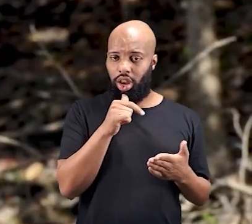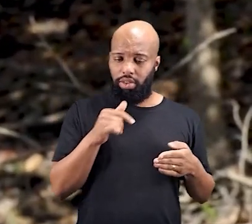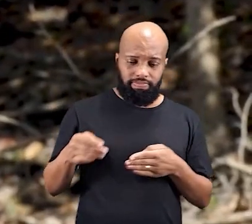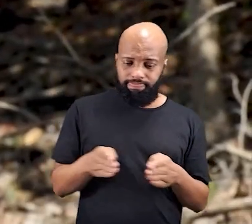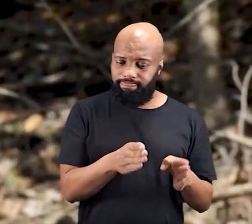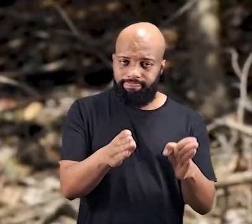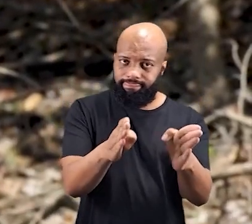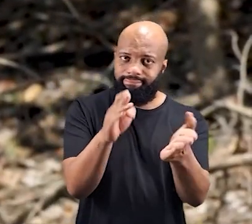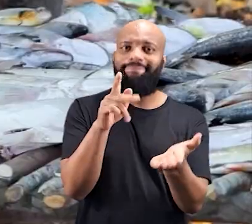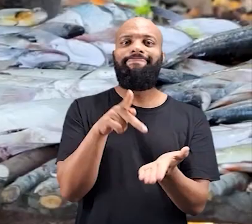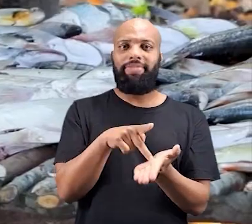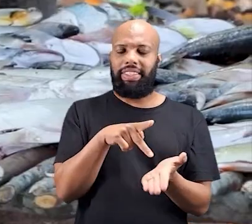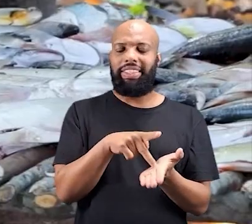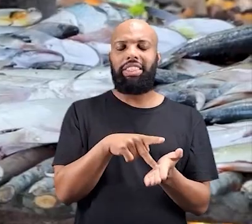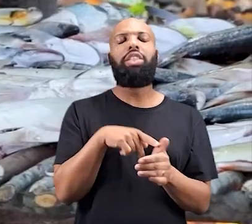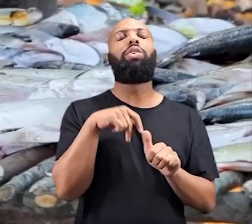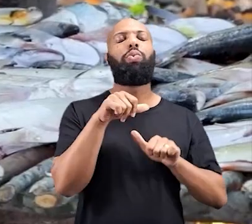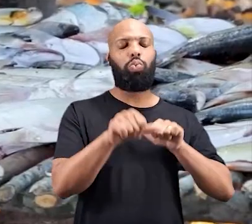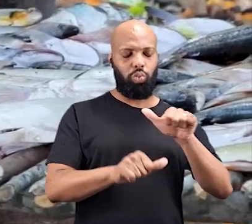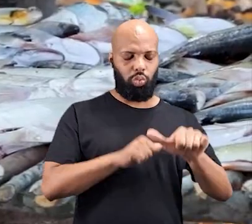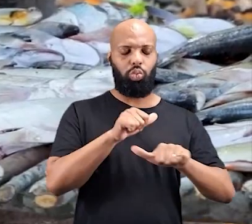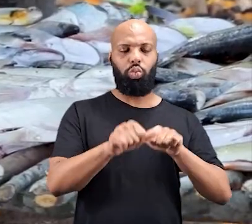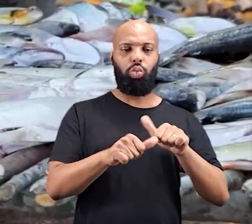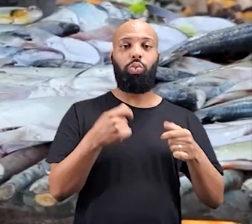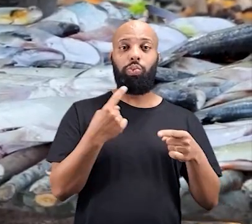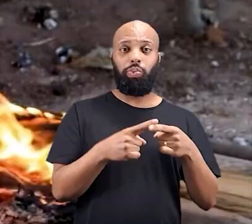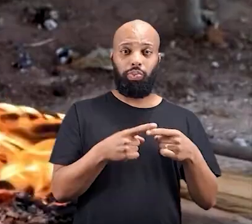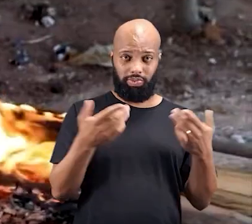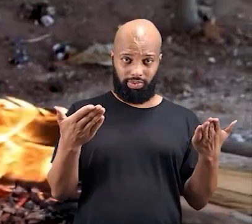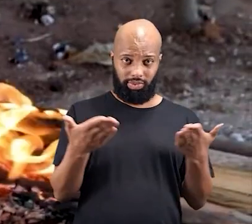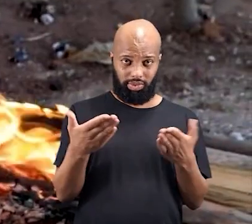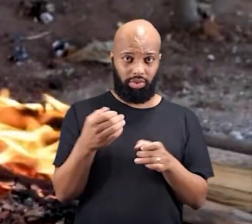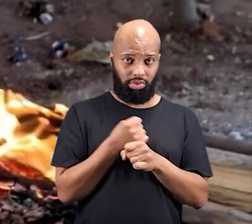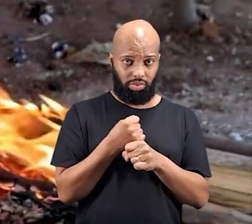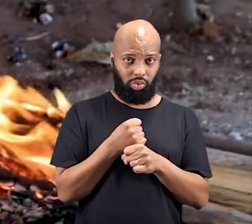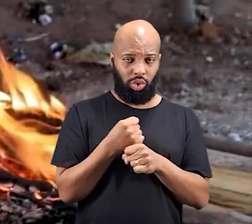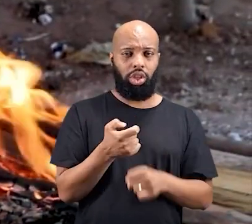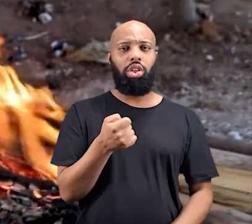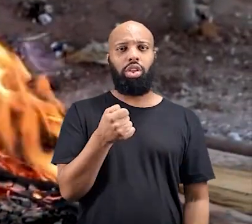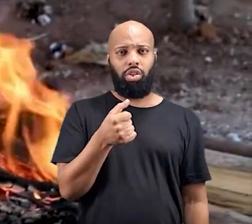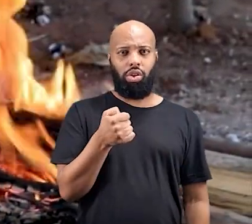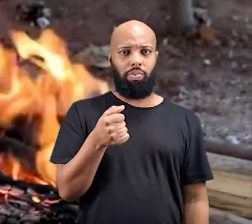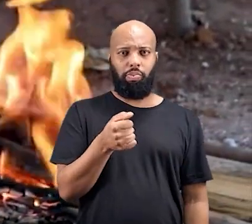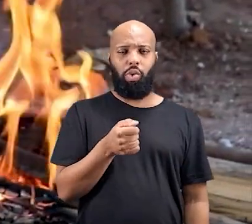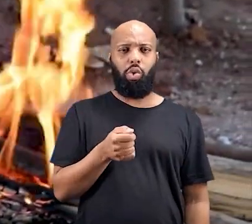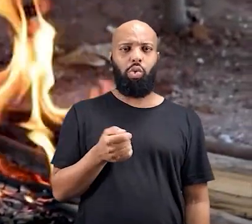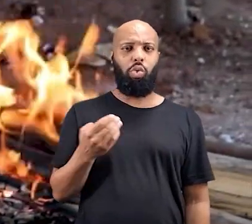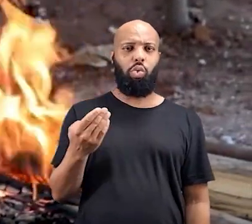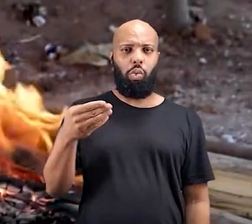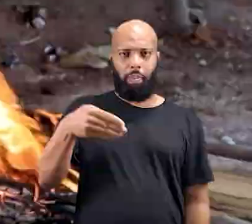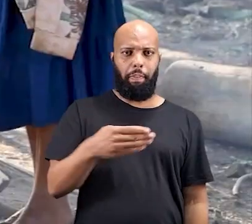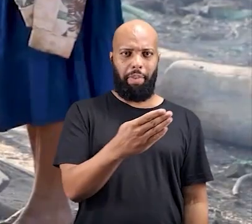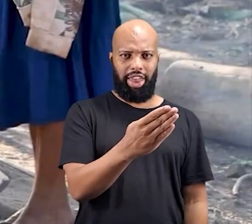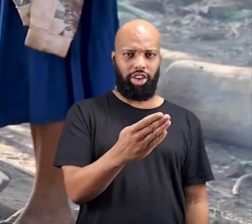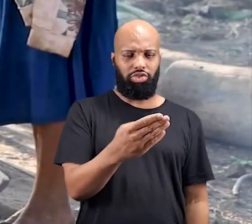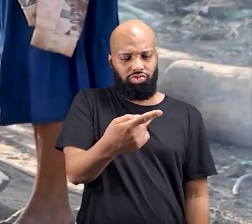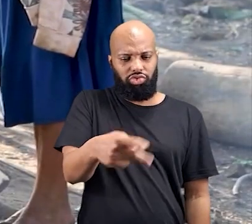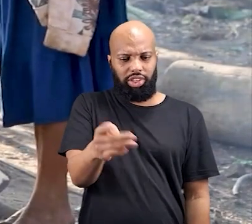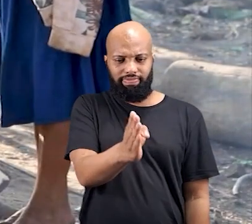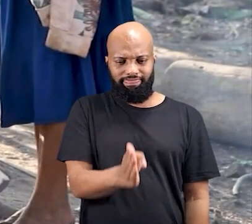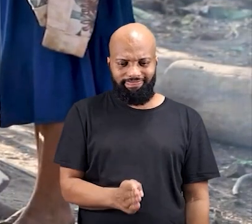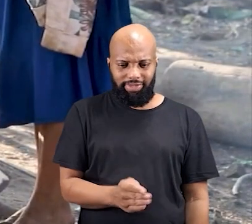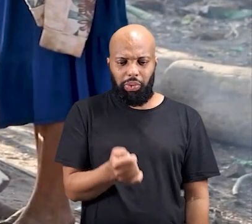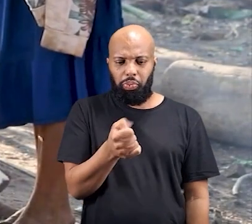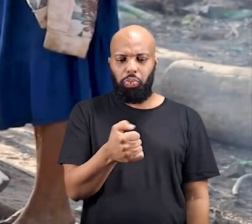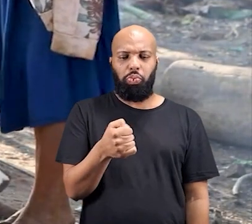nós aqui no Xingu. Mas, ano passado, não tinha nem o peixe. Tinha um pouco. Aí, a gente